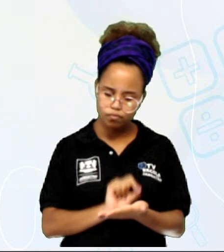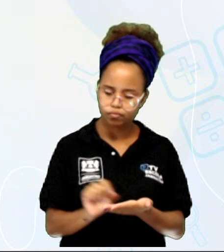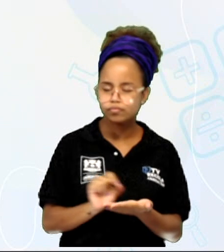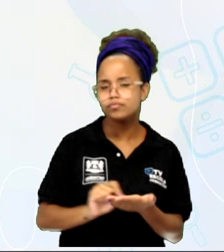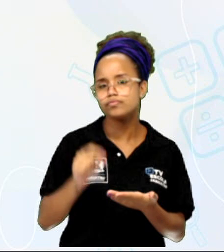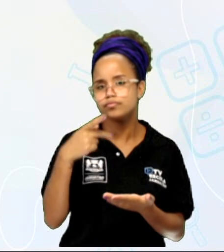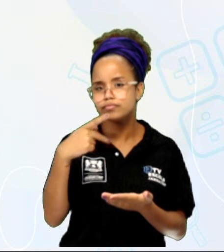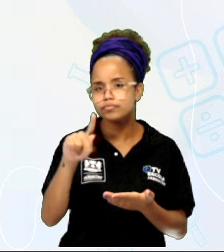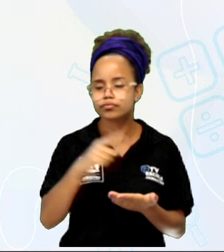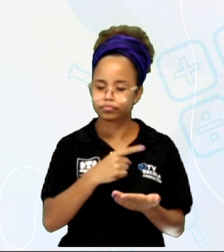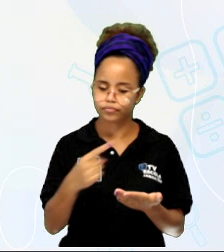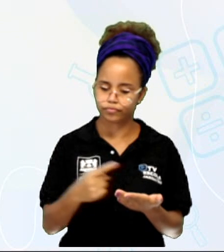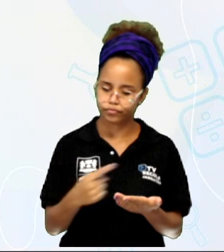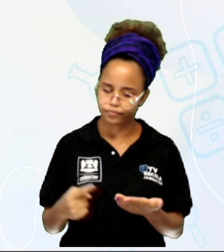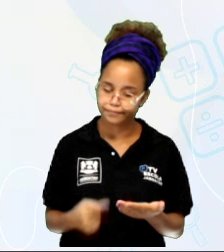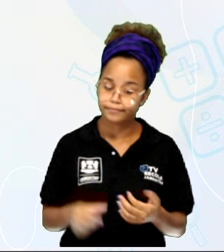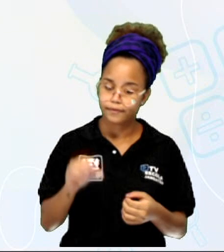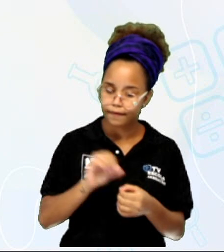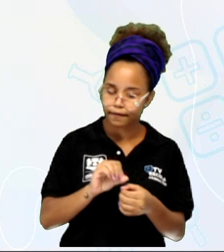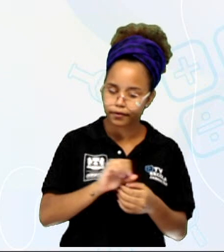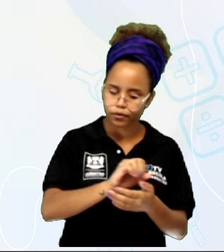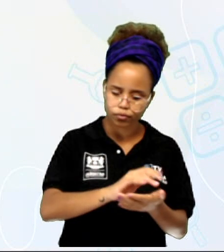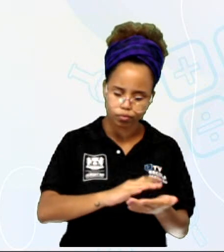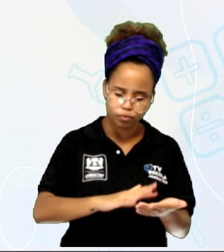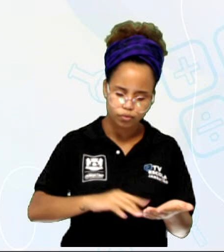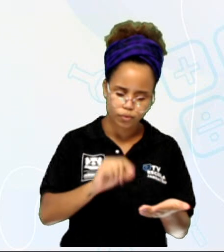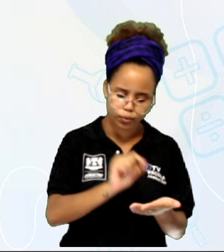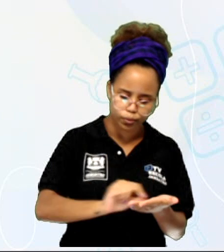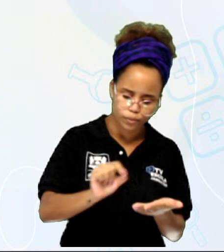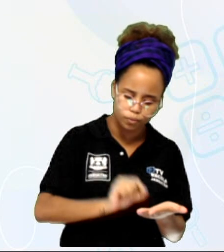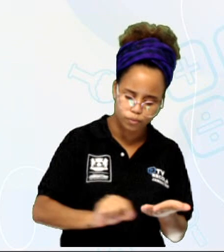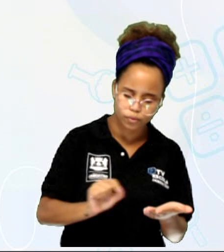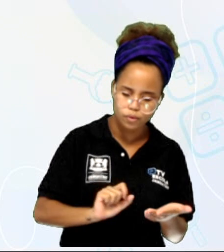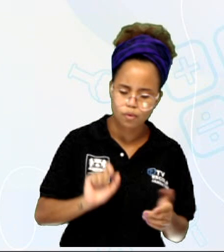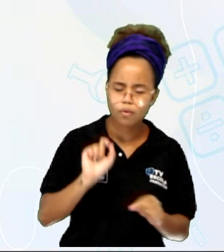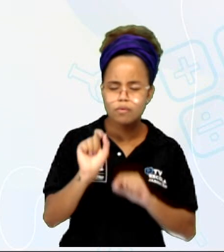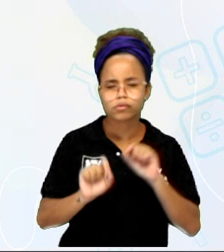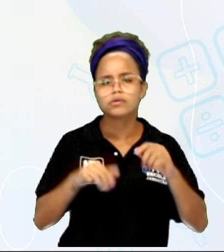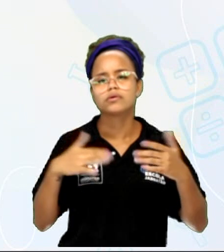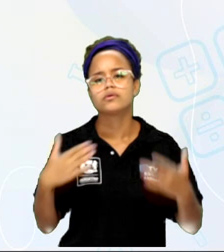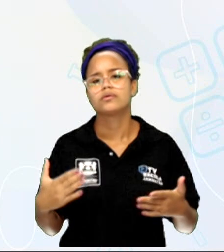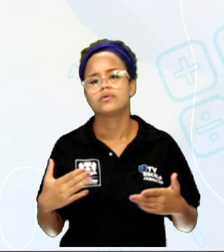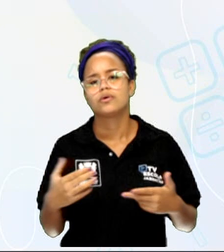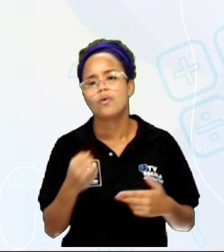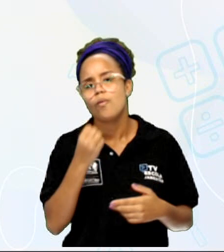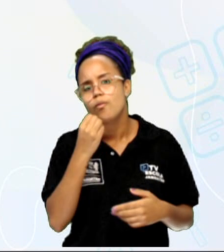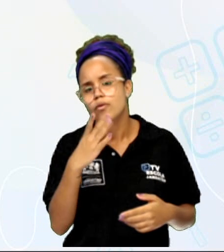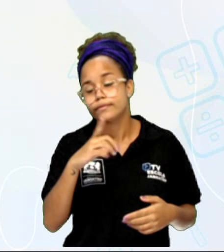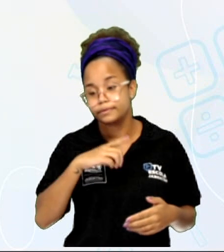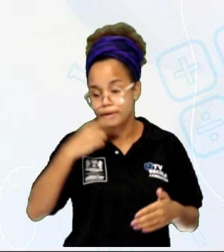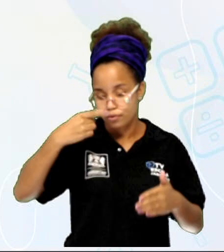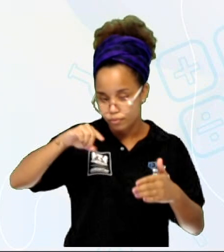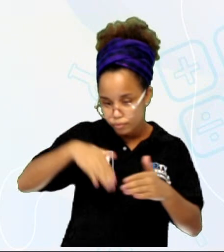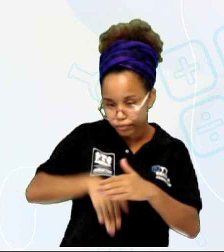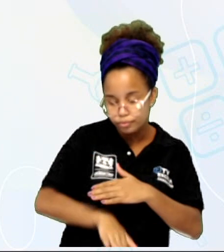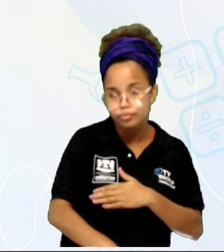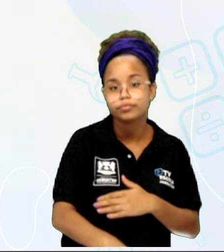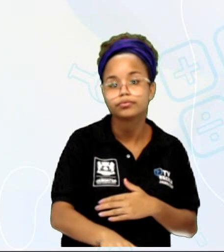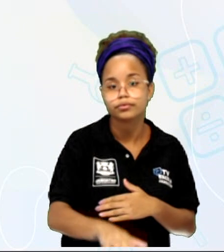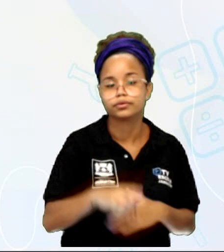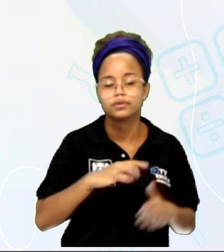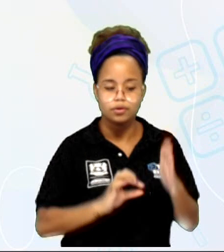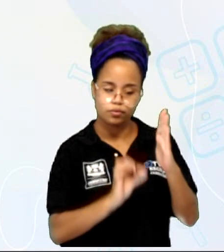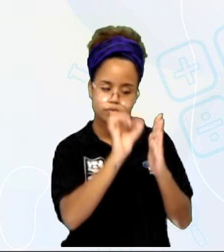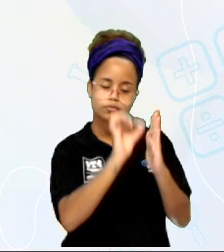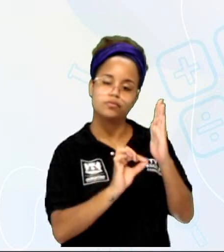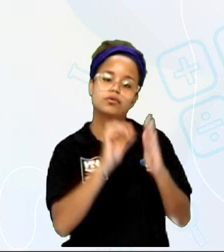seu caderno, fazendo uma lista de quais são as vantagens de ter aterramento e de ter o disjuntor